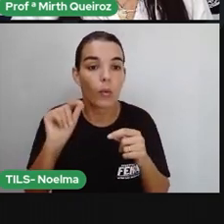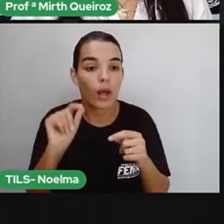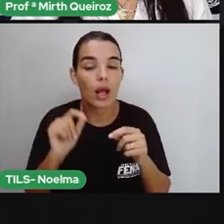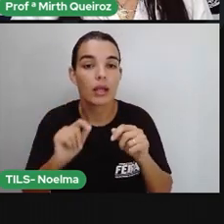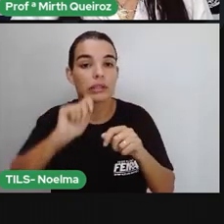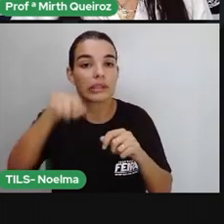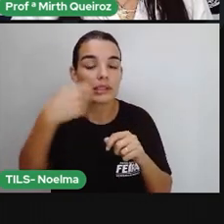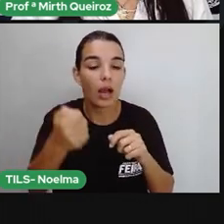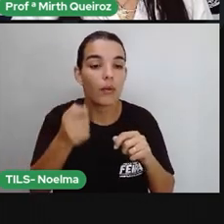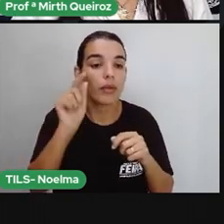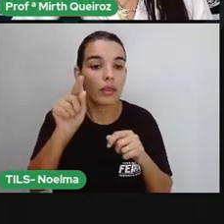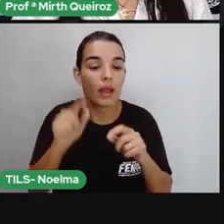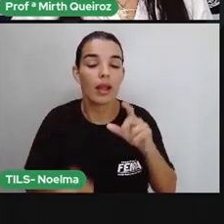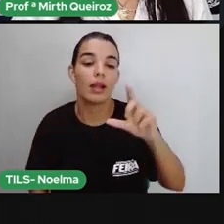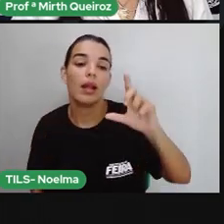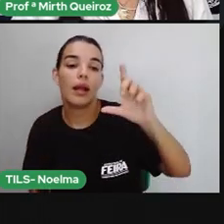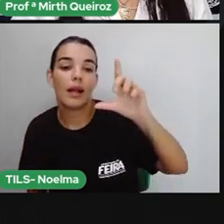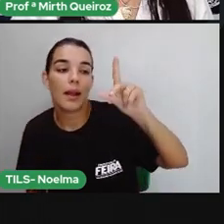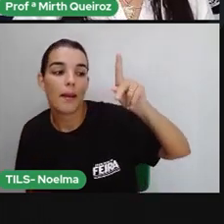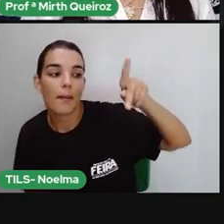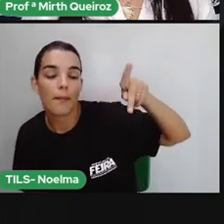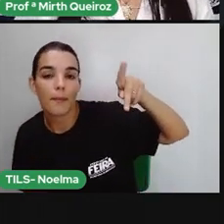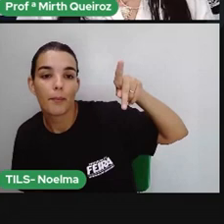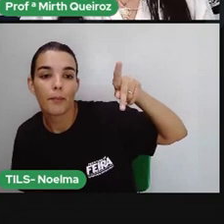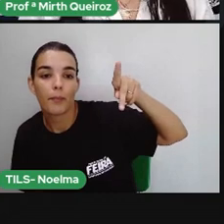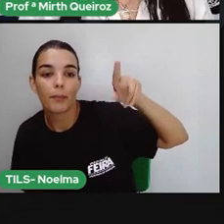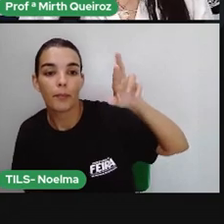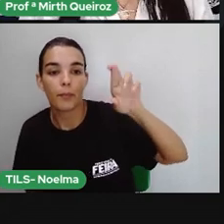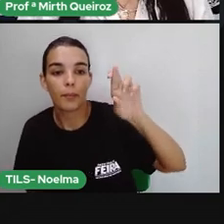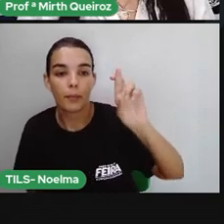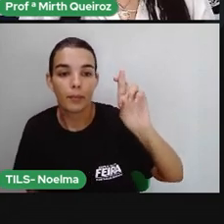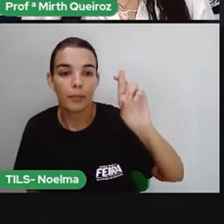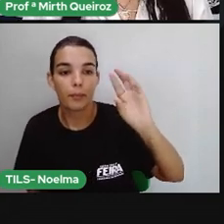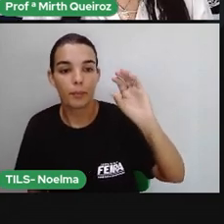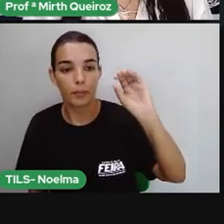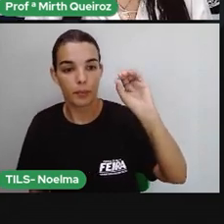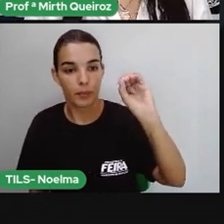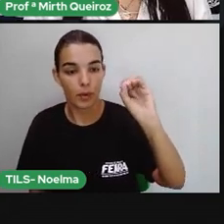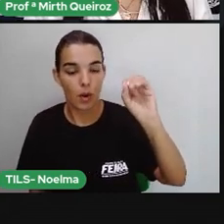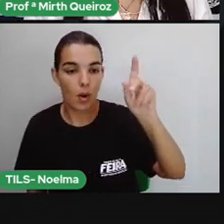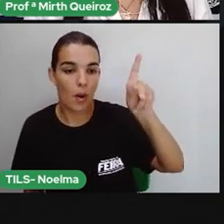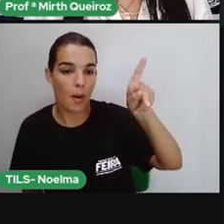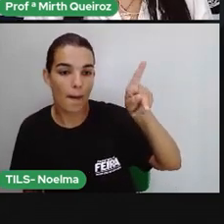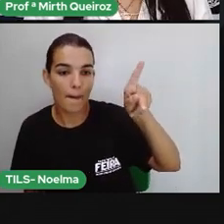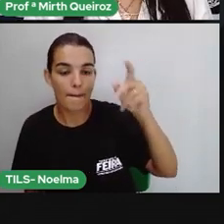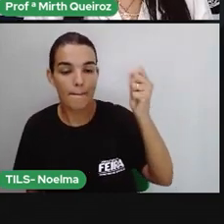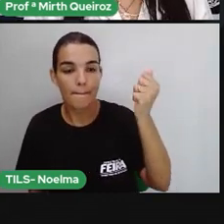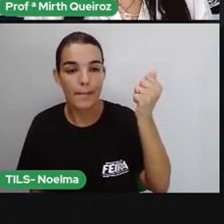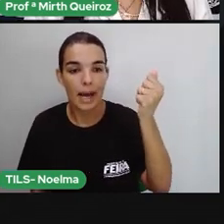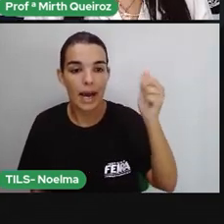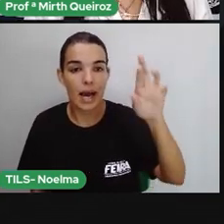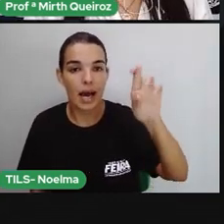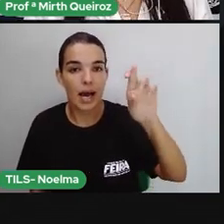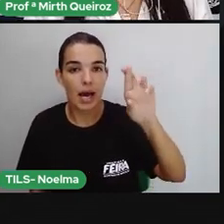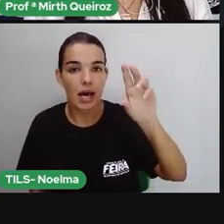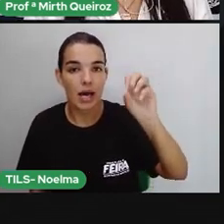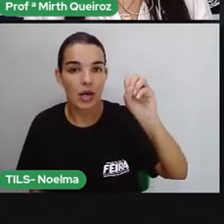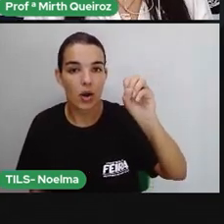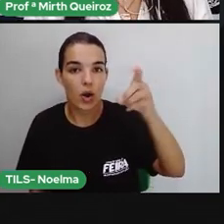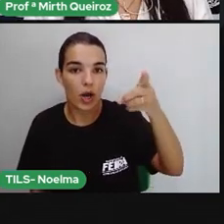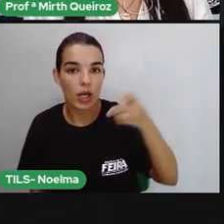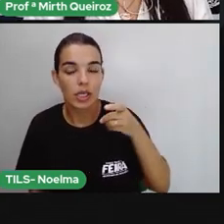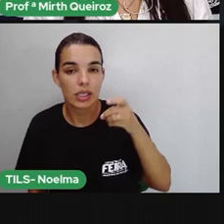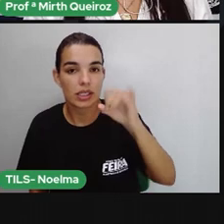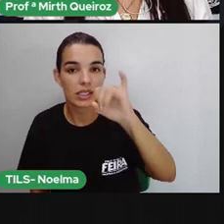está na antepenúltima posição, qual é a classificação dessa palavra, segundo a sílaba tônica? Qual